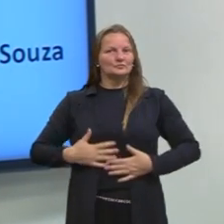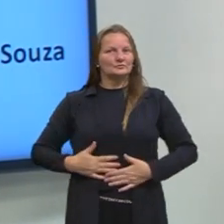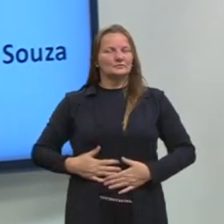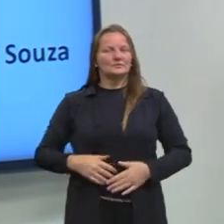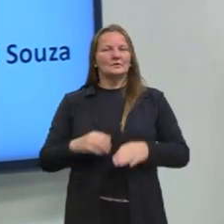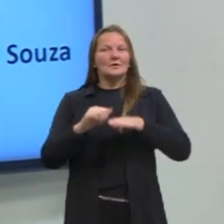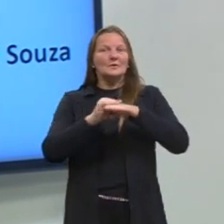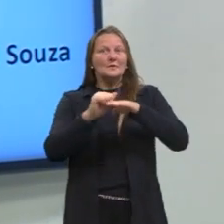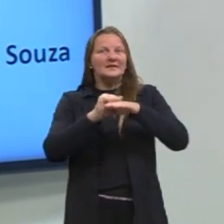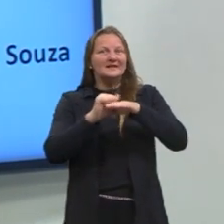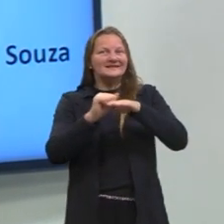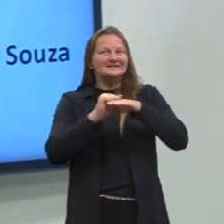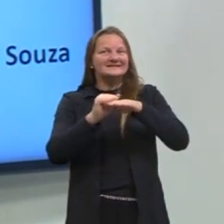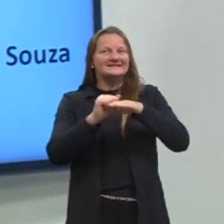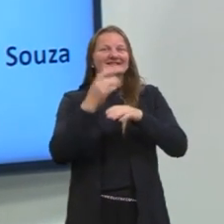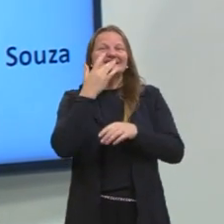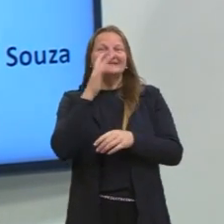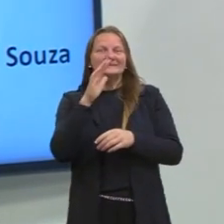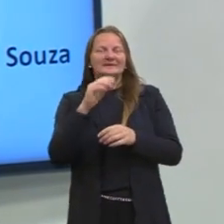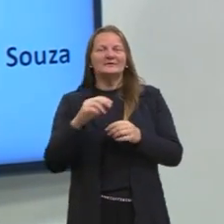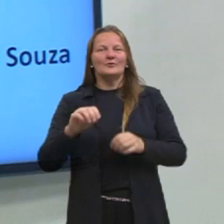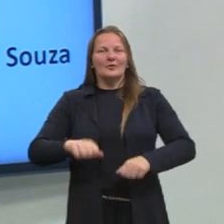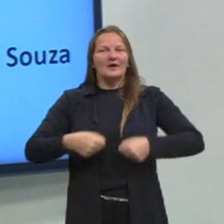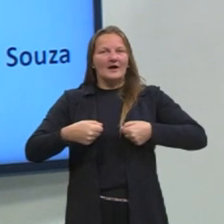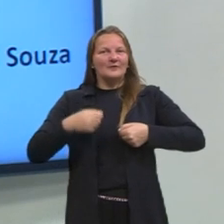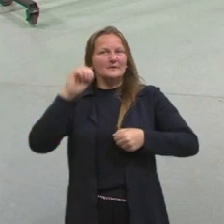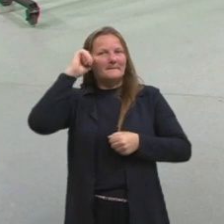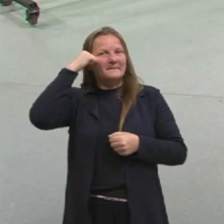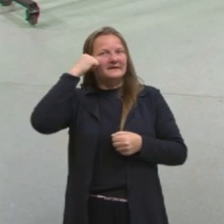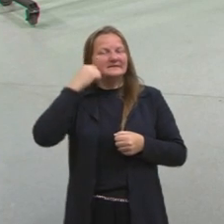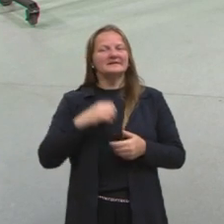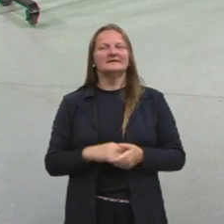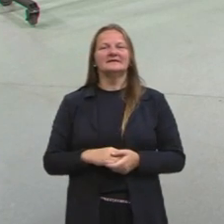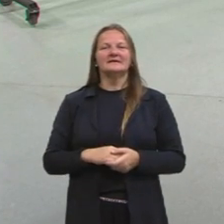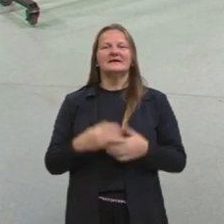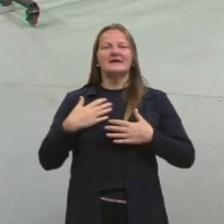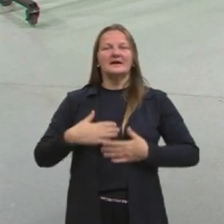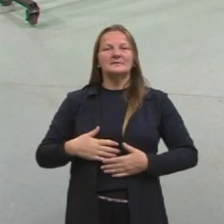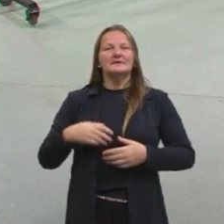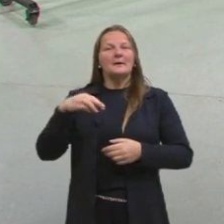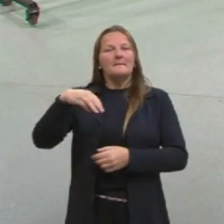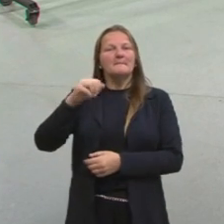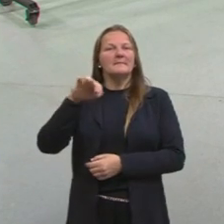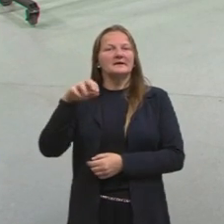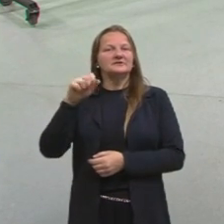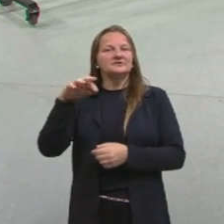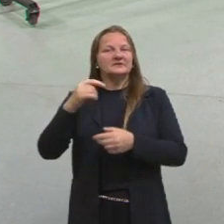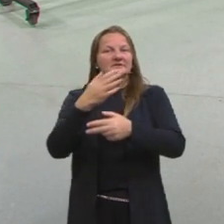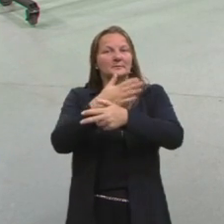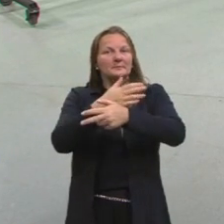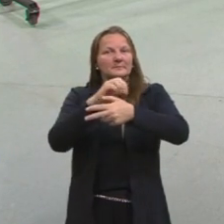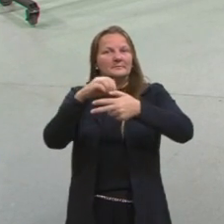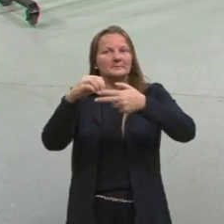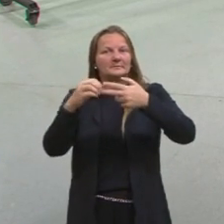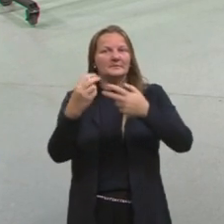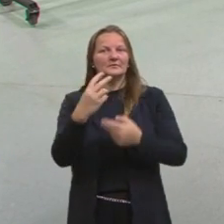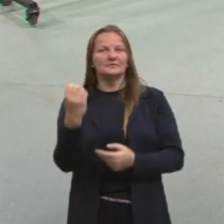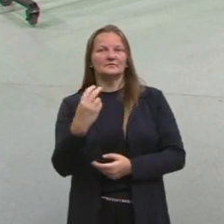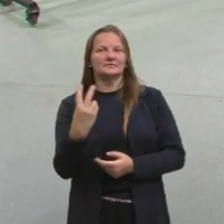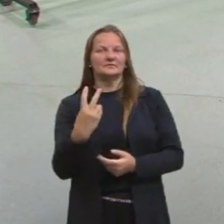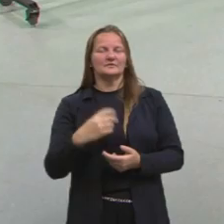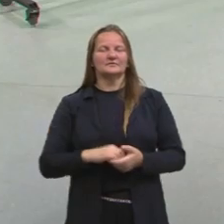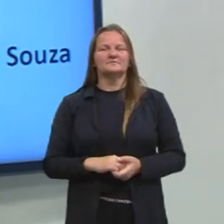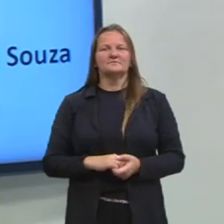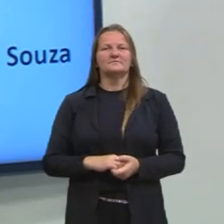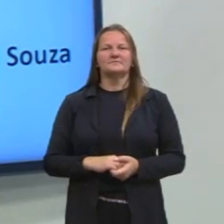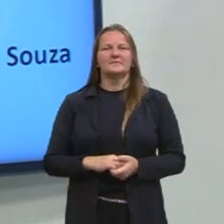tênis branco, uma calça na cor preta, a camiseta do projeto Pré-ENEM 2022, cor magenta,